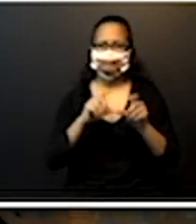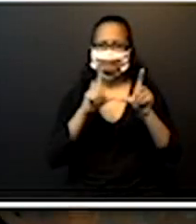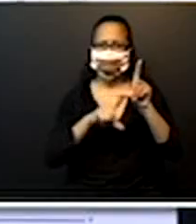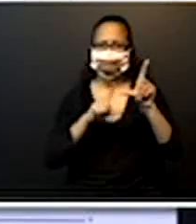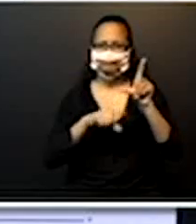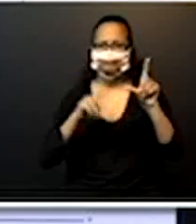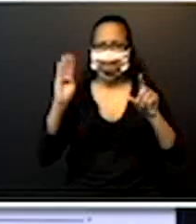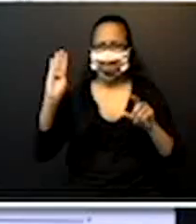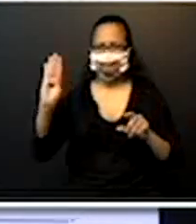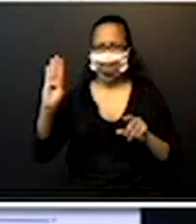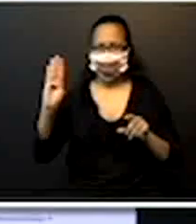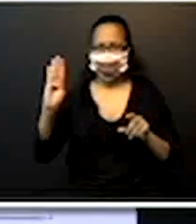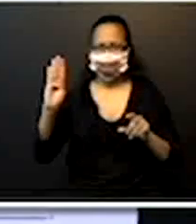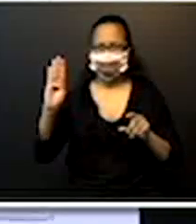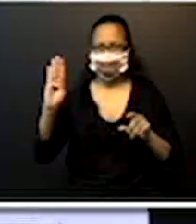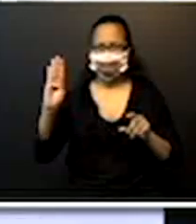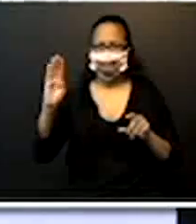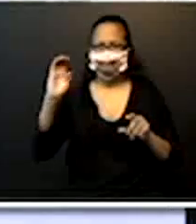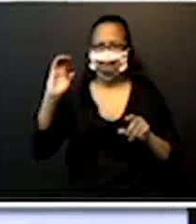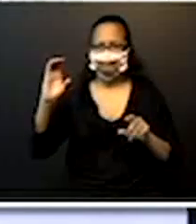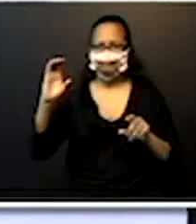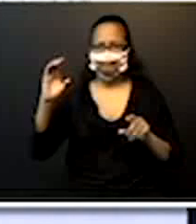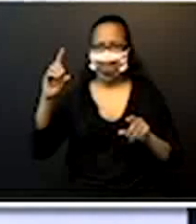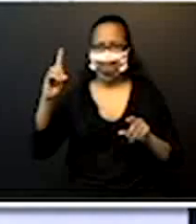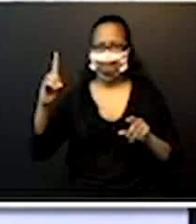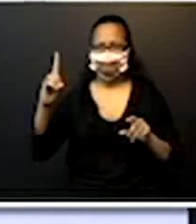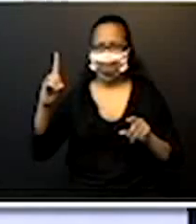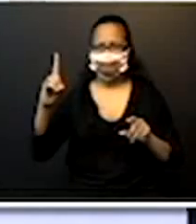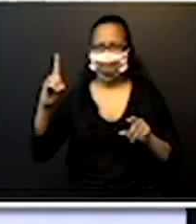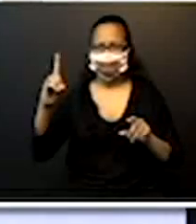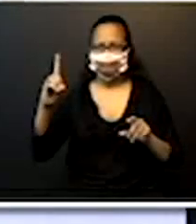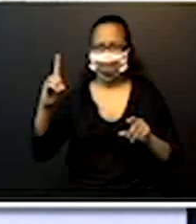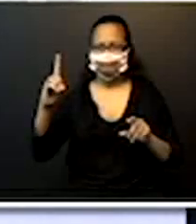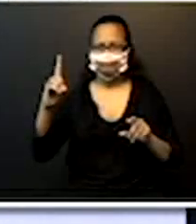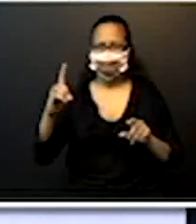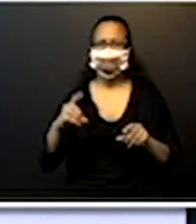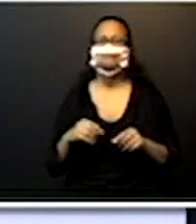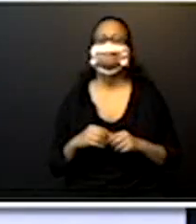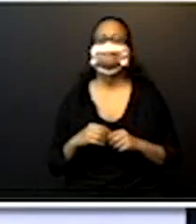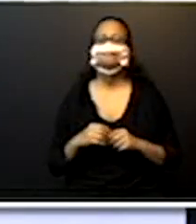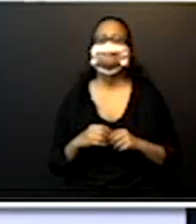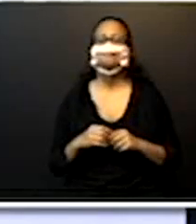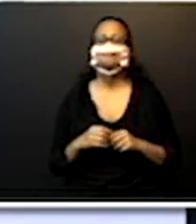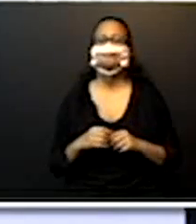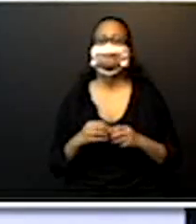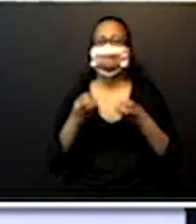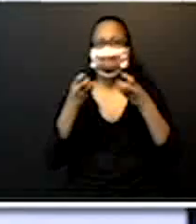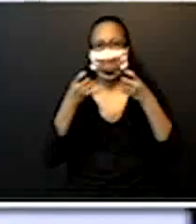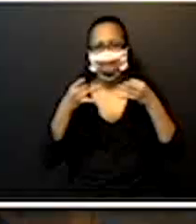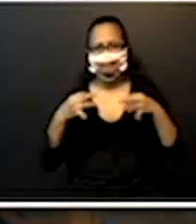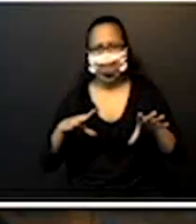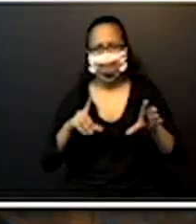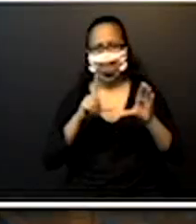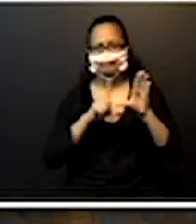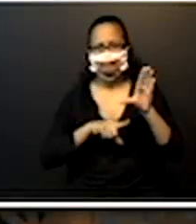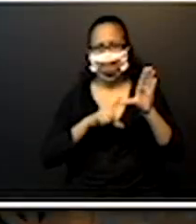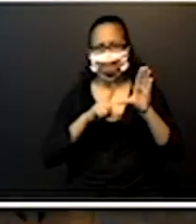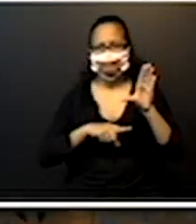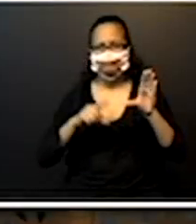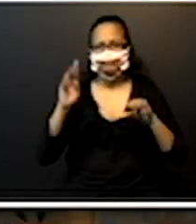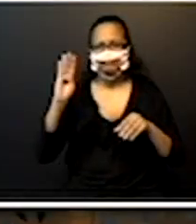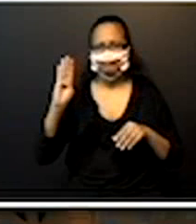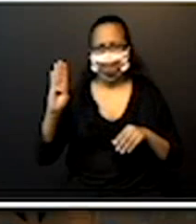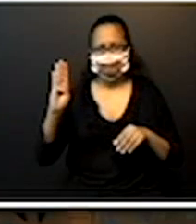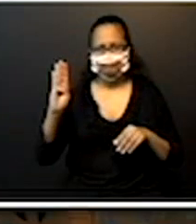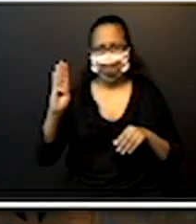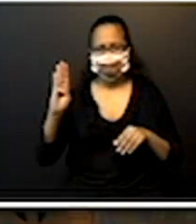e a letra D. Deixa eu explicar a letra B para vocês, que é um pouquinho diferente da A. A gente vai agora usar